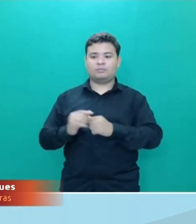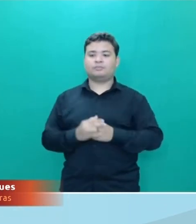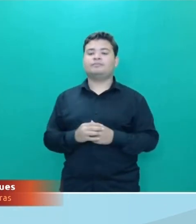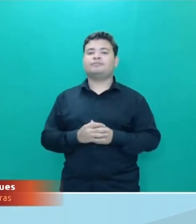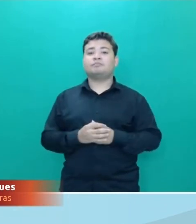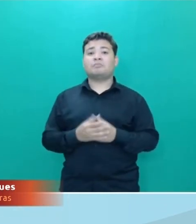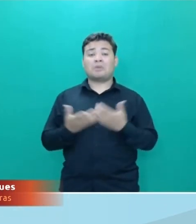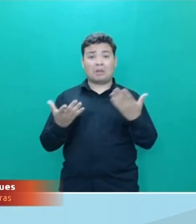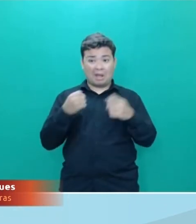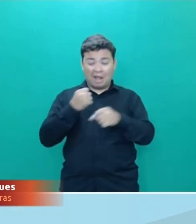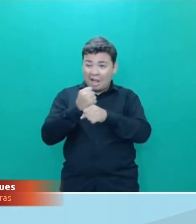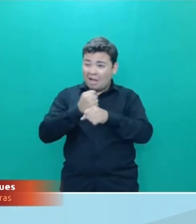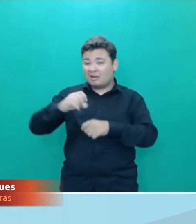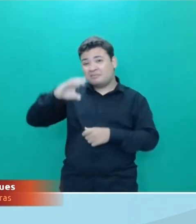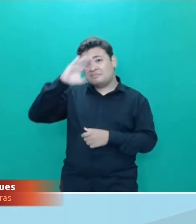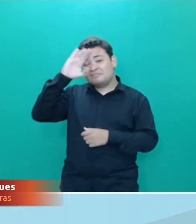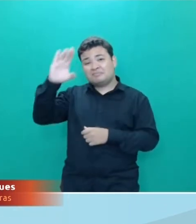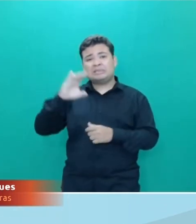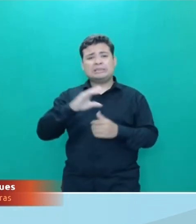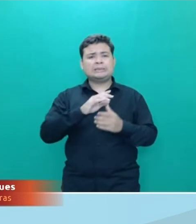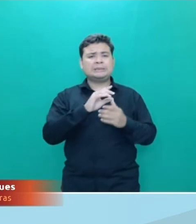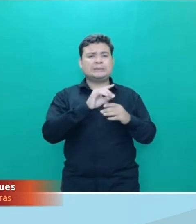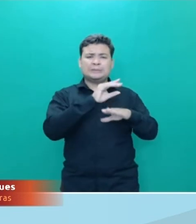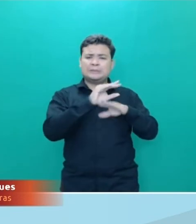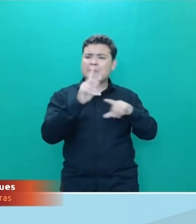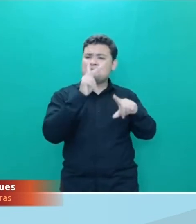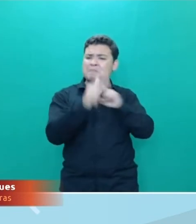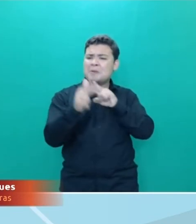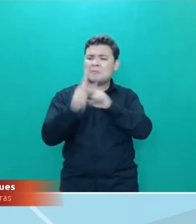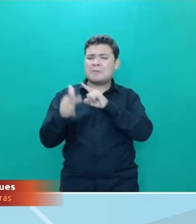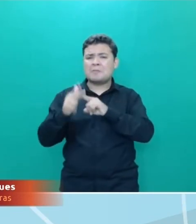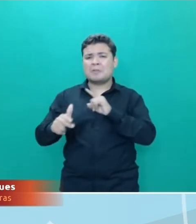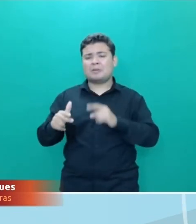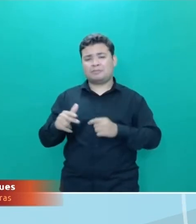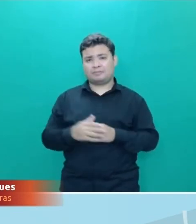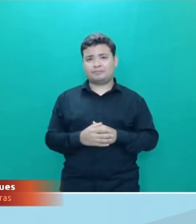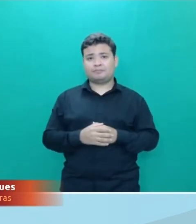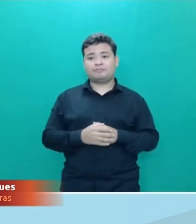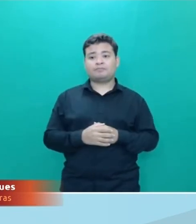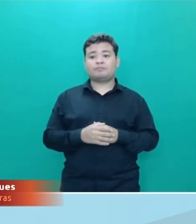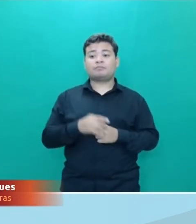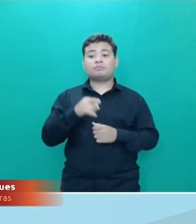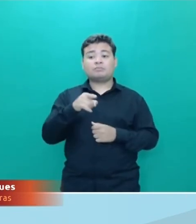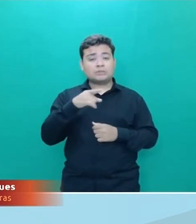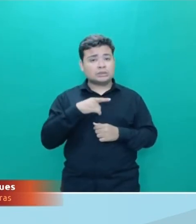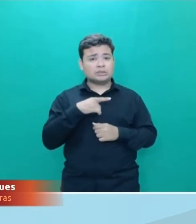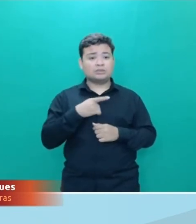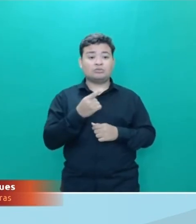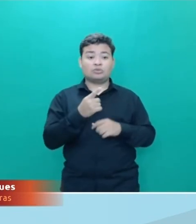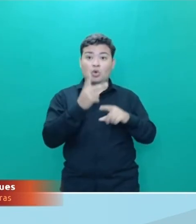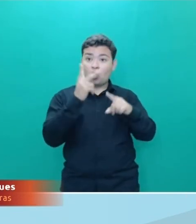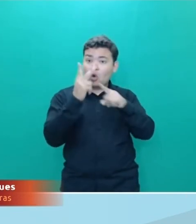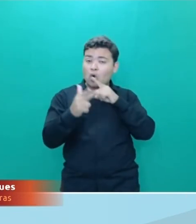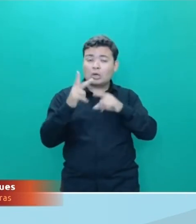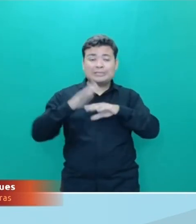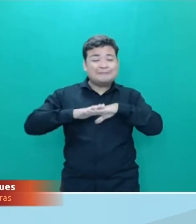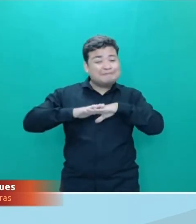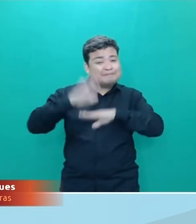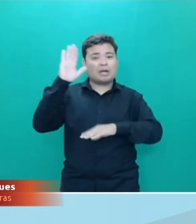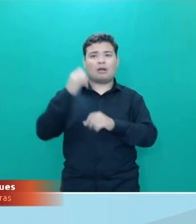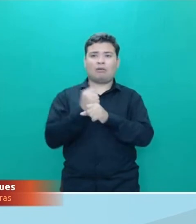retirados, principalmente na área do custeio. Os cortes, então, foram agravados nesse ano, e que